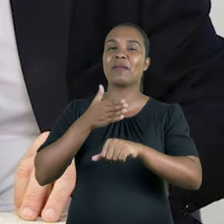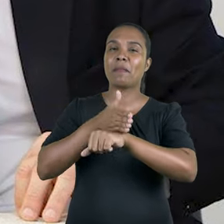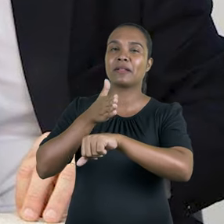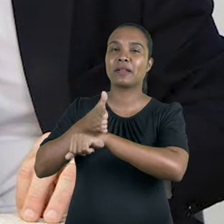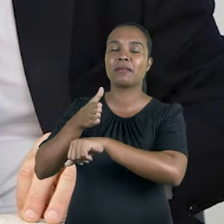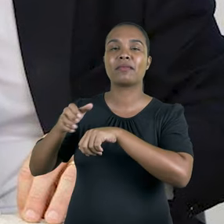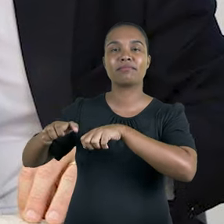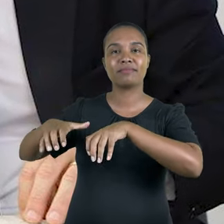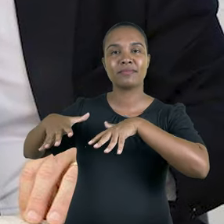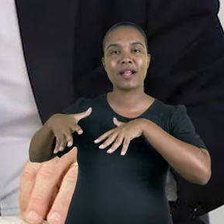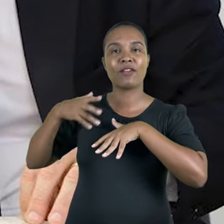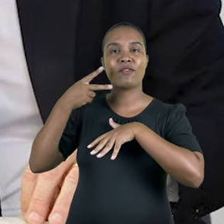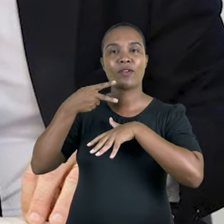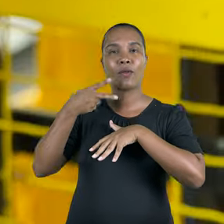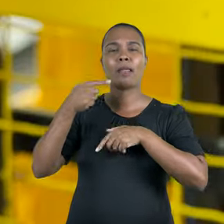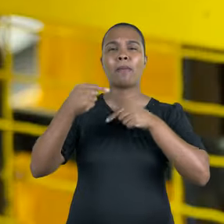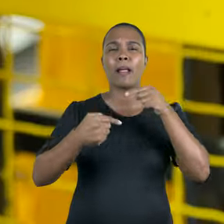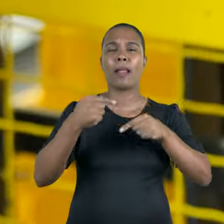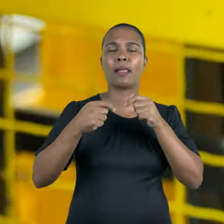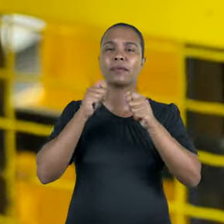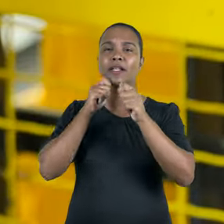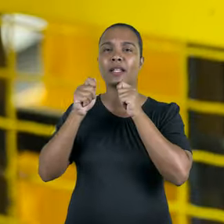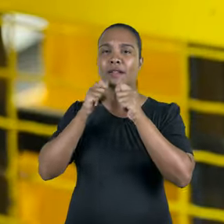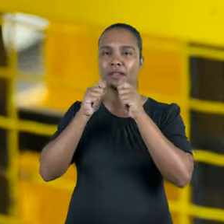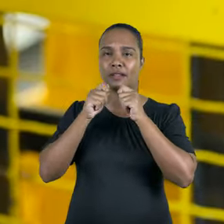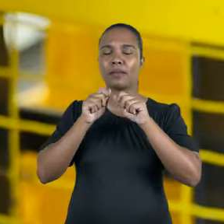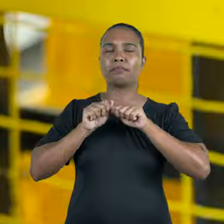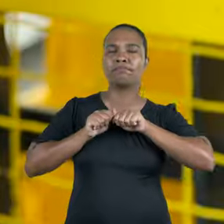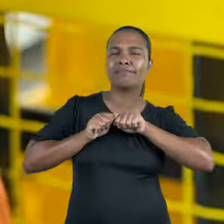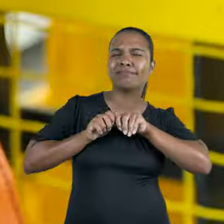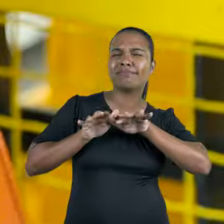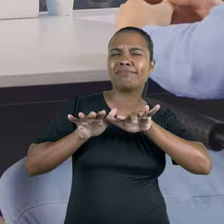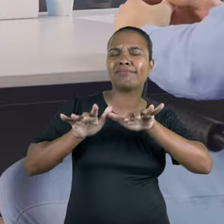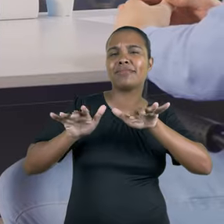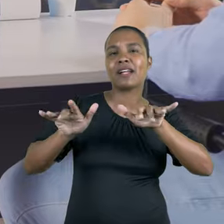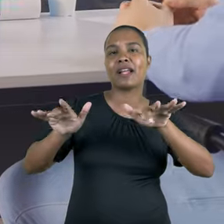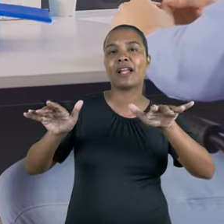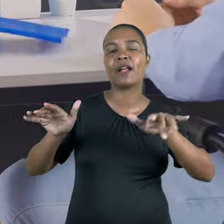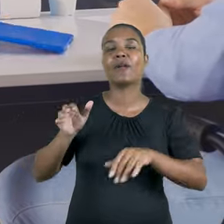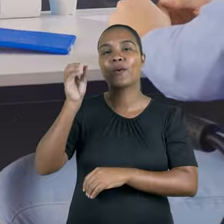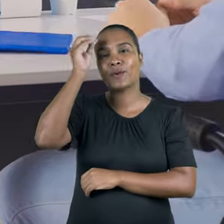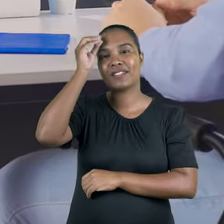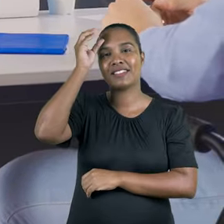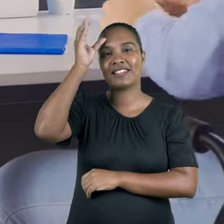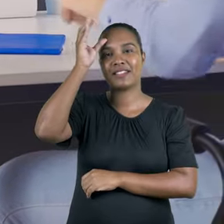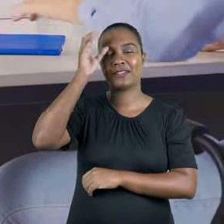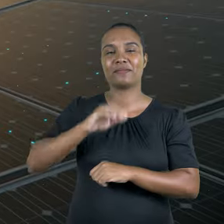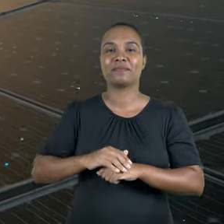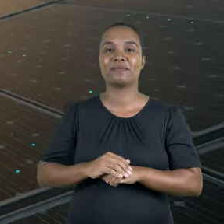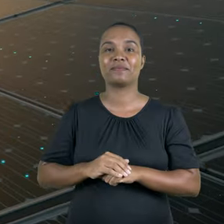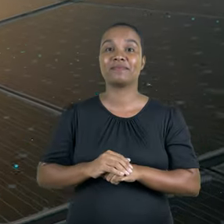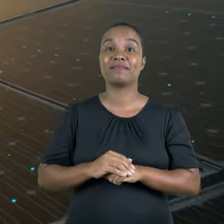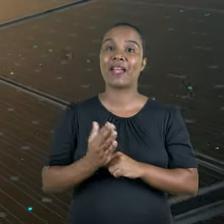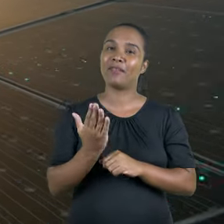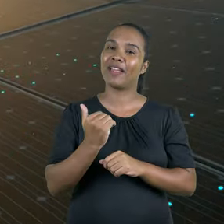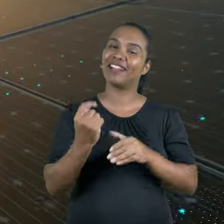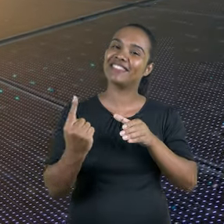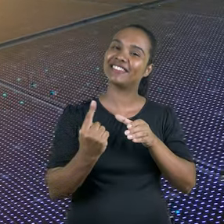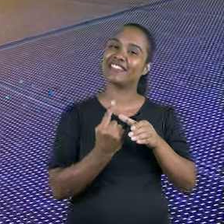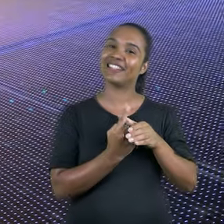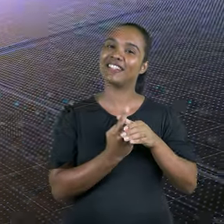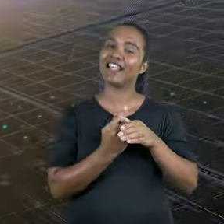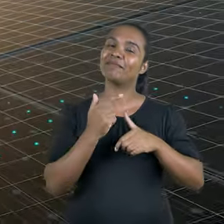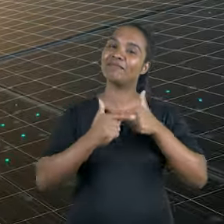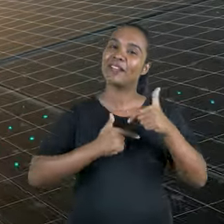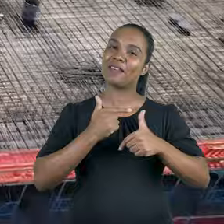participação em sessões legislativas, debates e entrevistas para disseminar as boas práticas e conhecimentos. Junte-se a nós